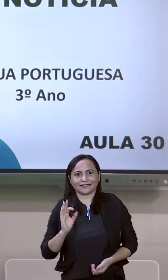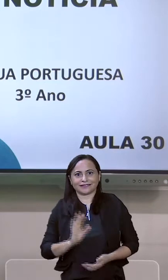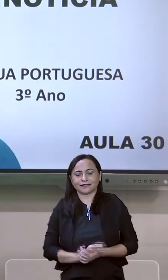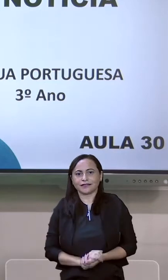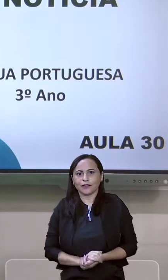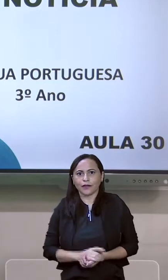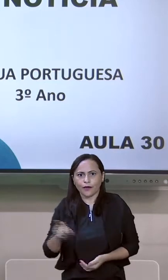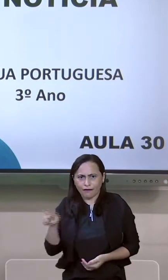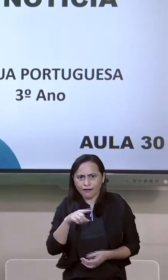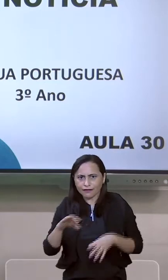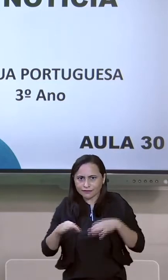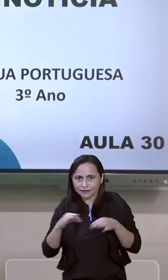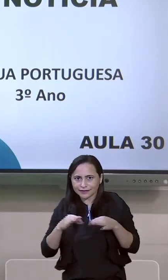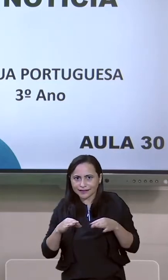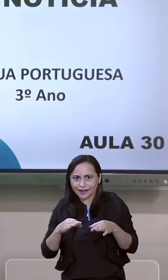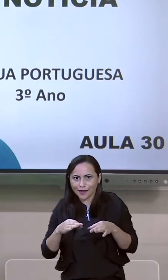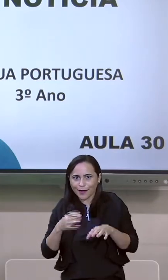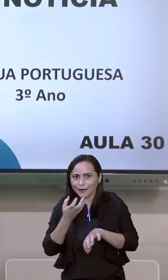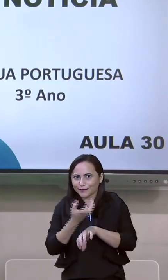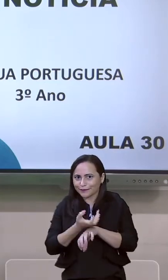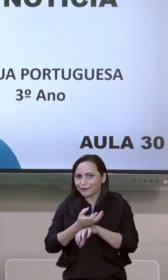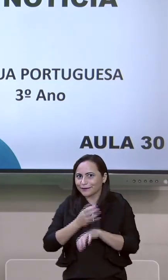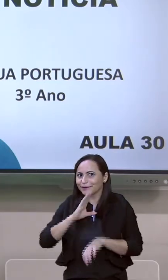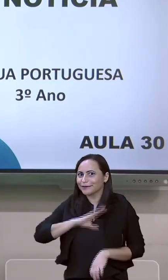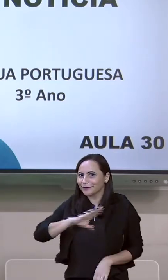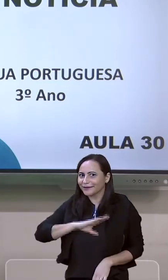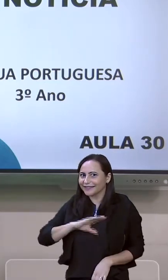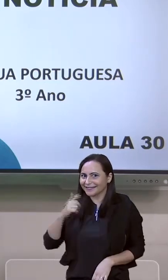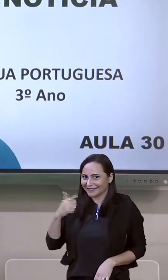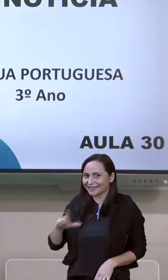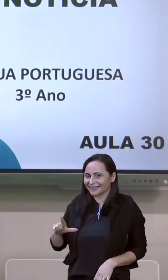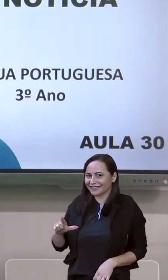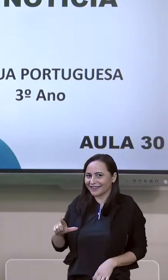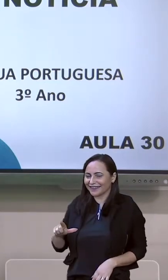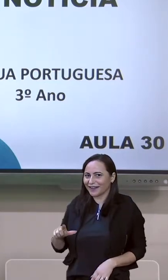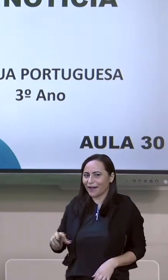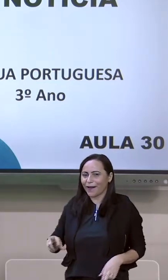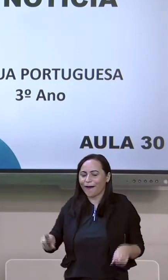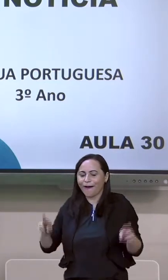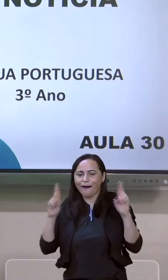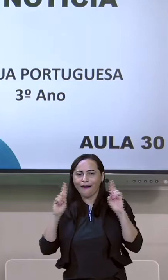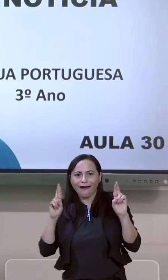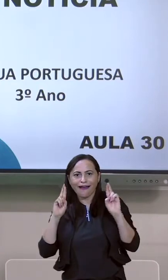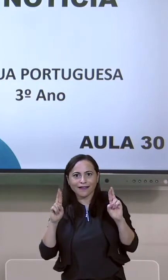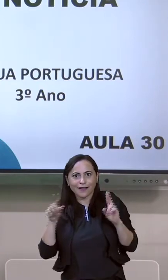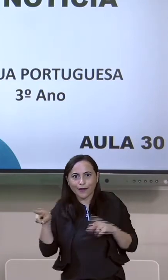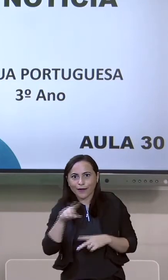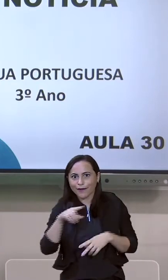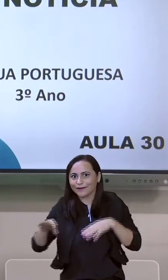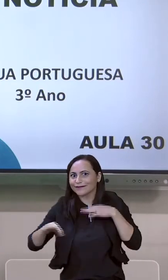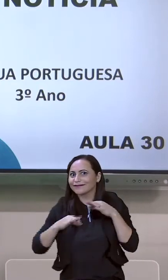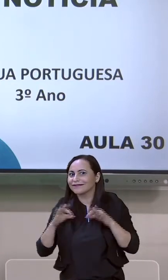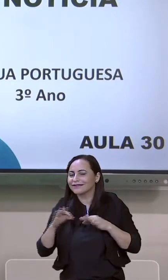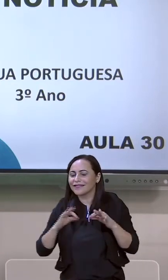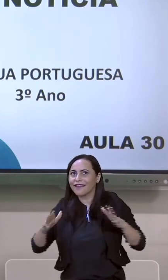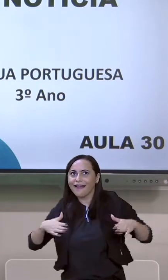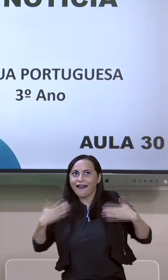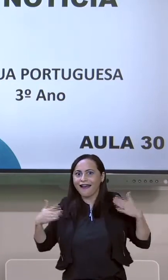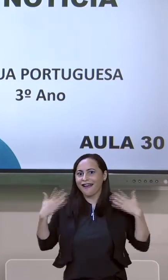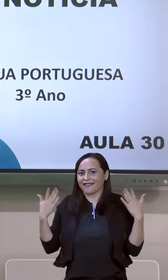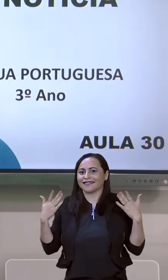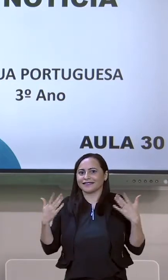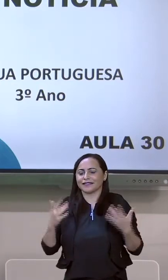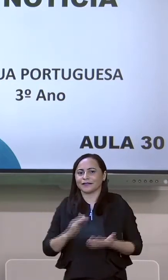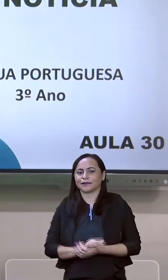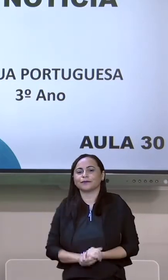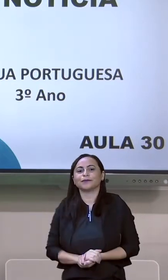Preparados? Mais uma aulinha de língua portuguesa? Espero que sim, estejam animados, porque hoje eu vou falar de